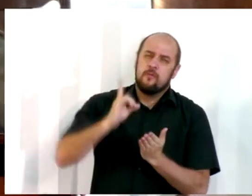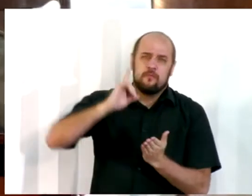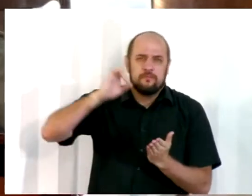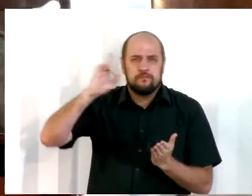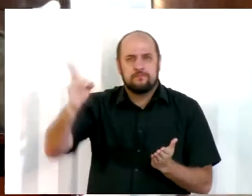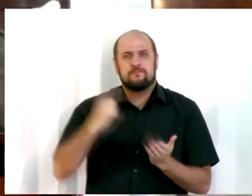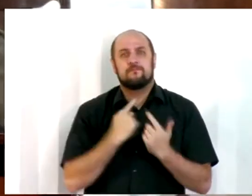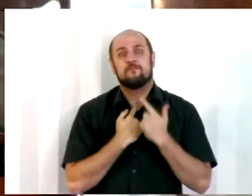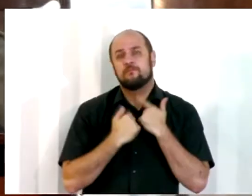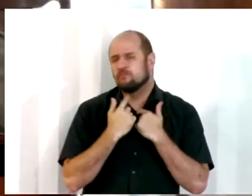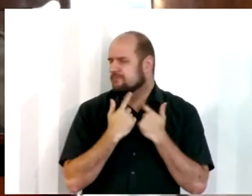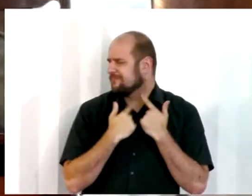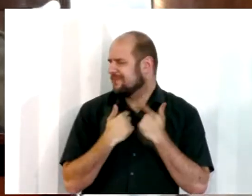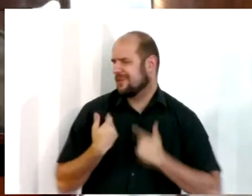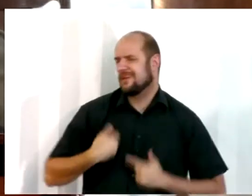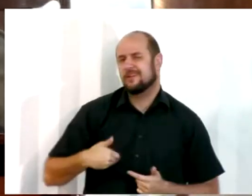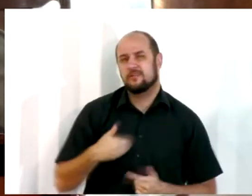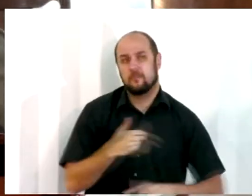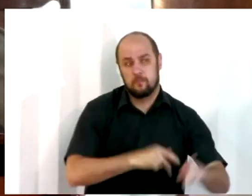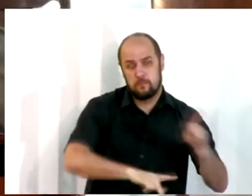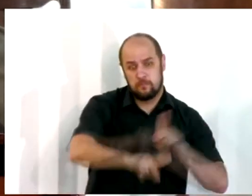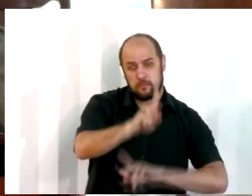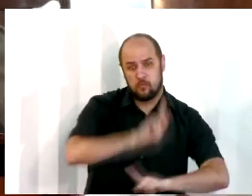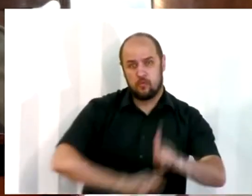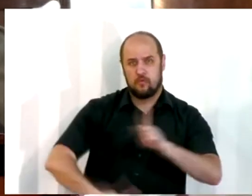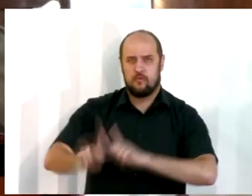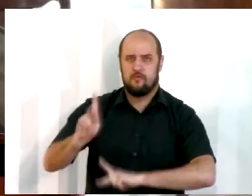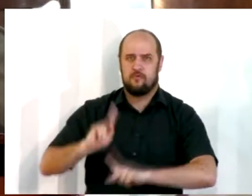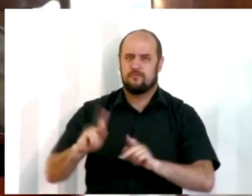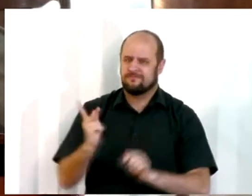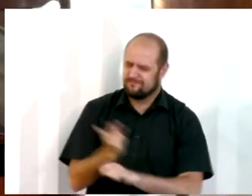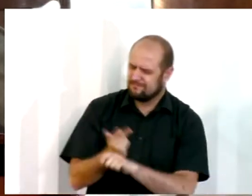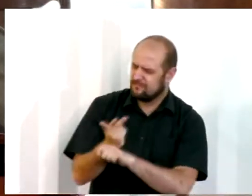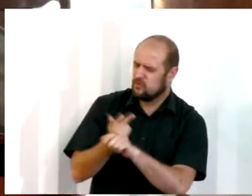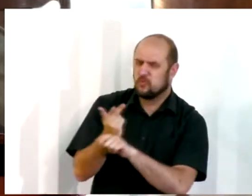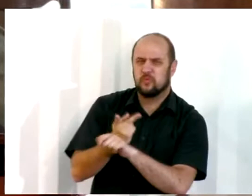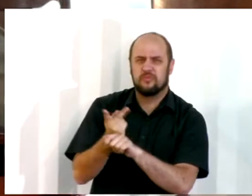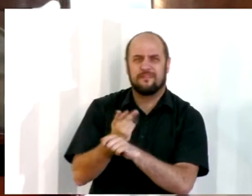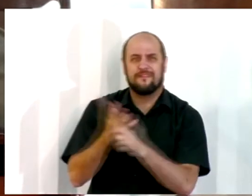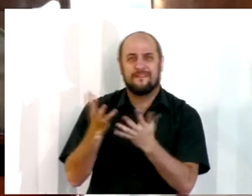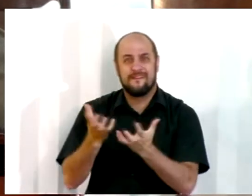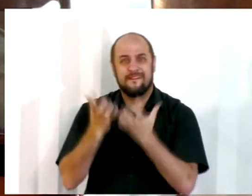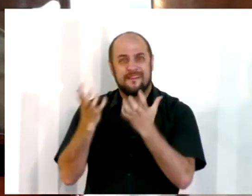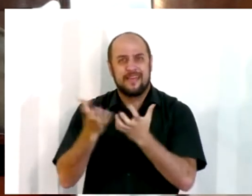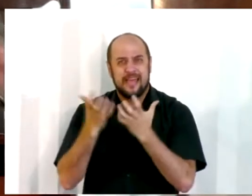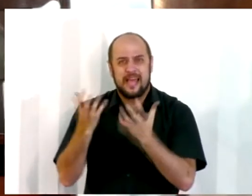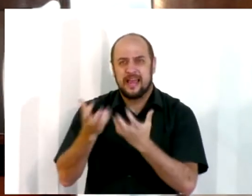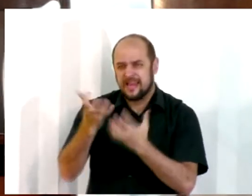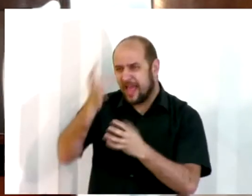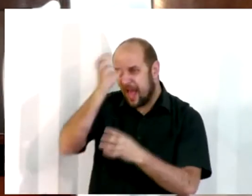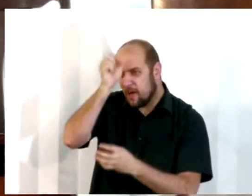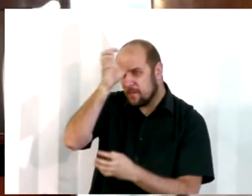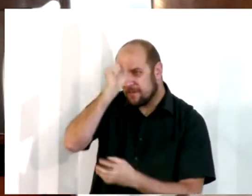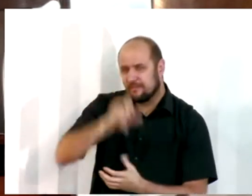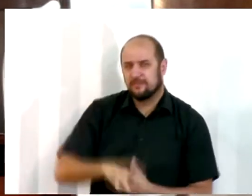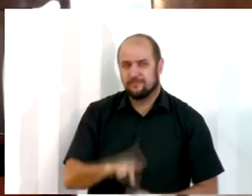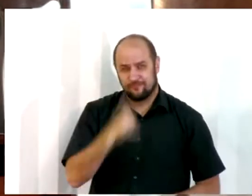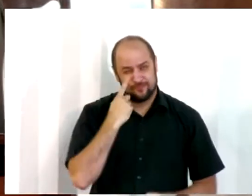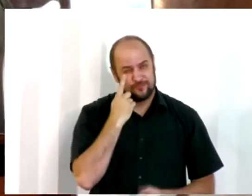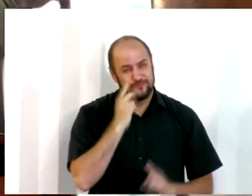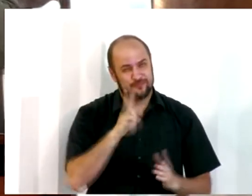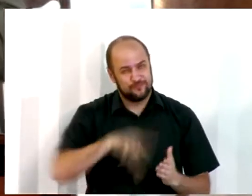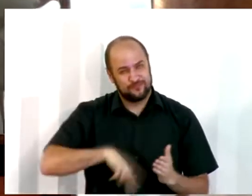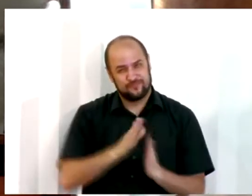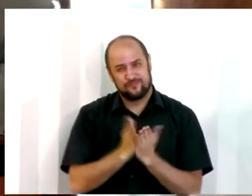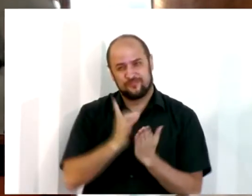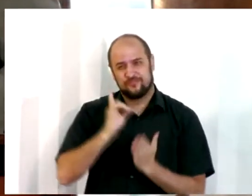pelo desejo ardente do povo de buscá-la e querer ouvir o seu ensinamento. Olha comigo o que o texto nos diz.